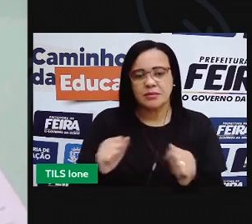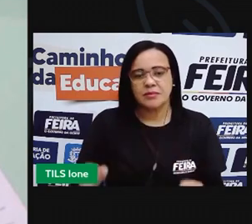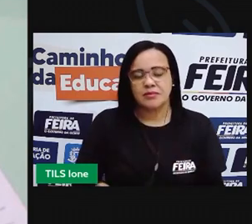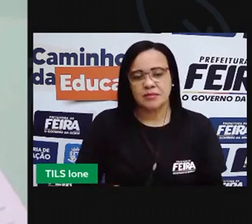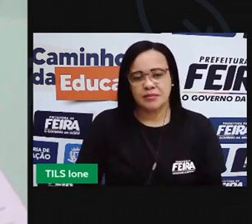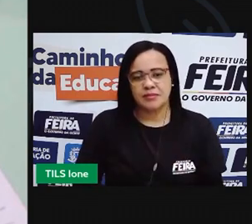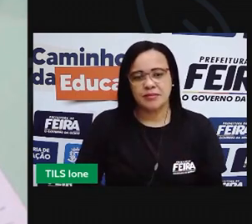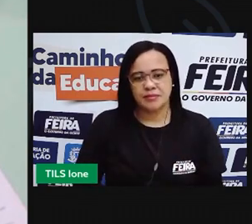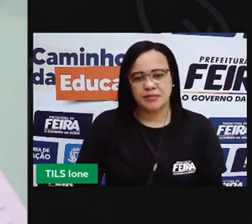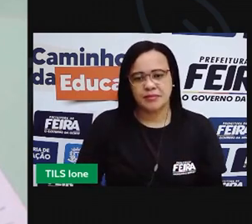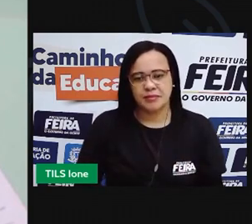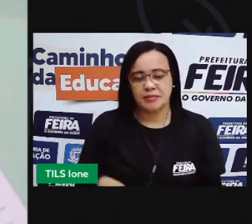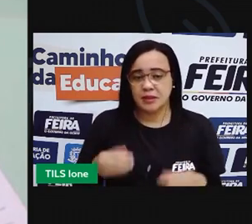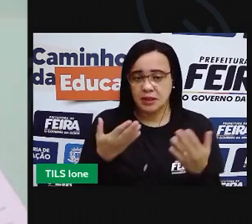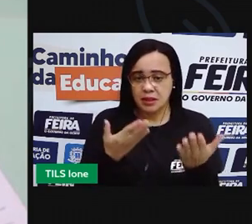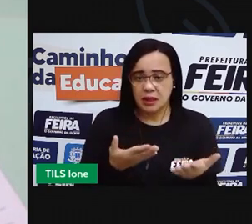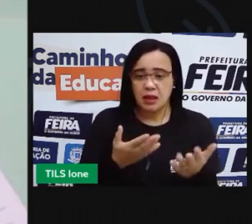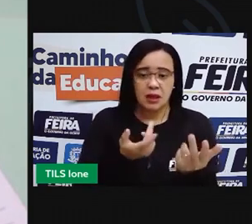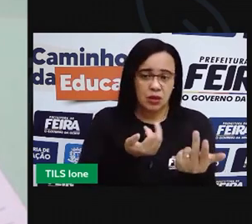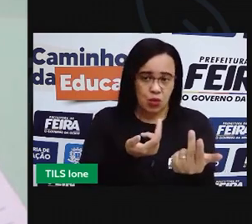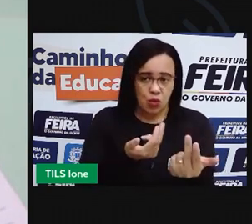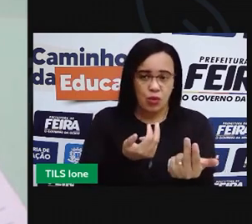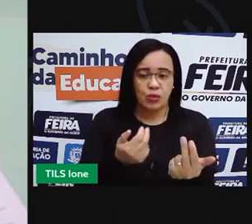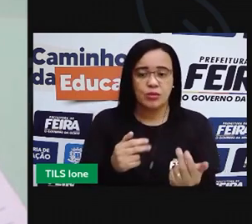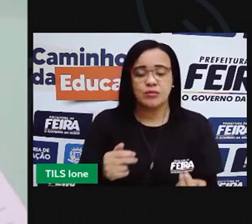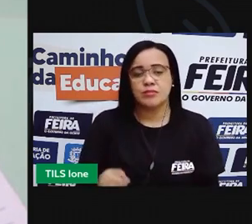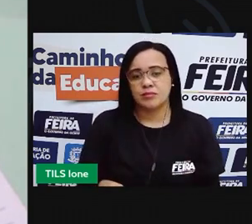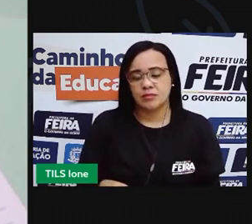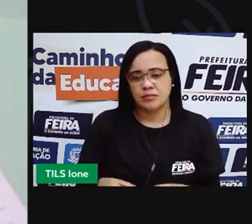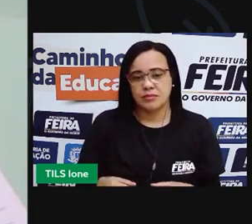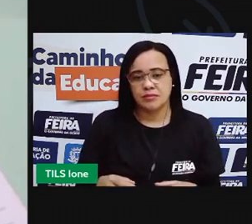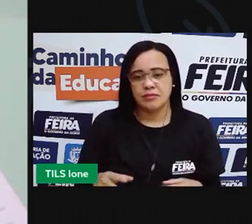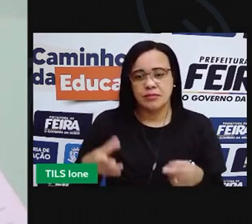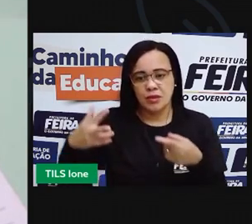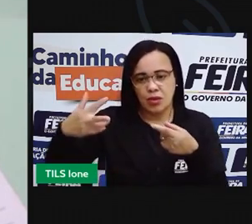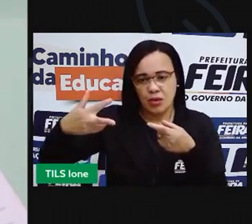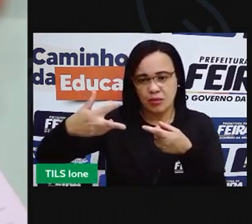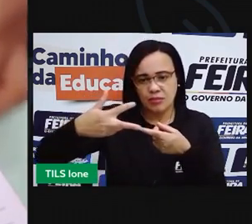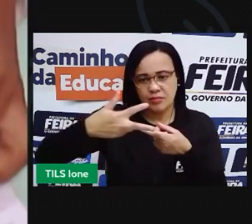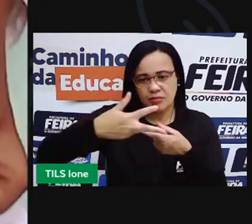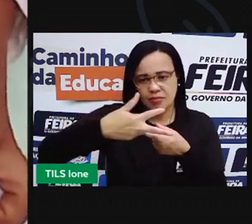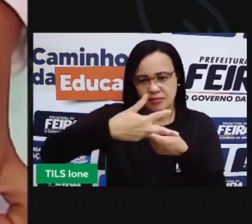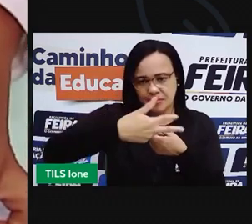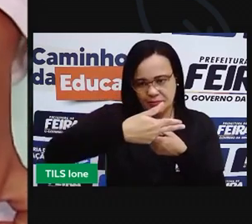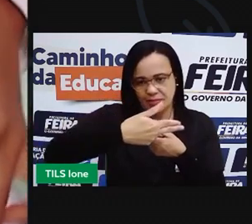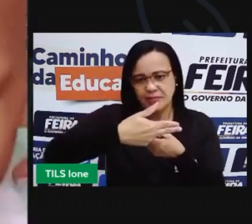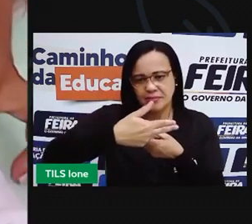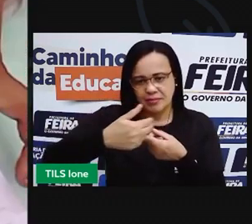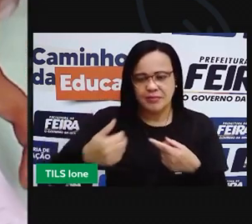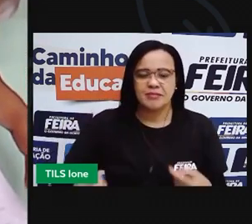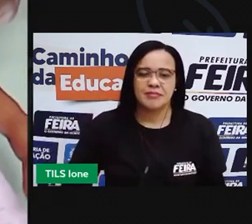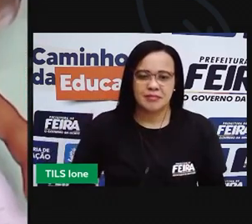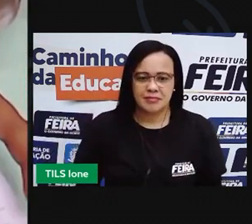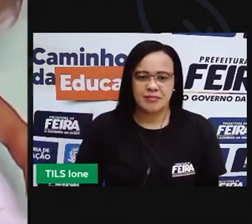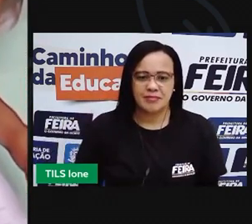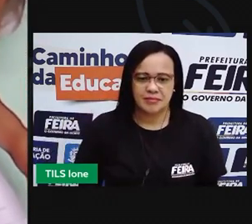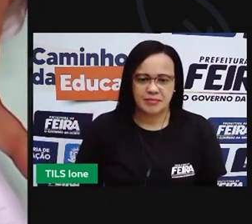então é aqui que eu vou cortar. Eu seguro e fiz o recorte. Olha,